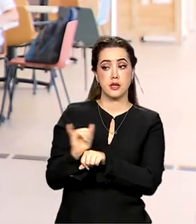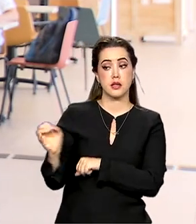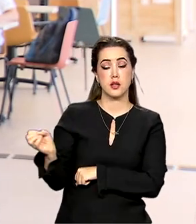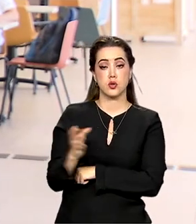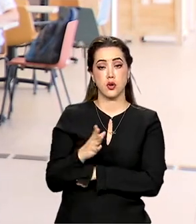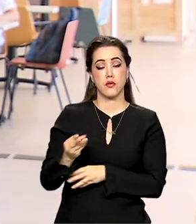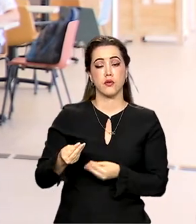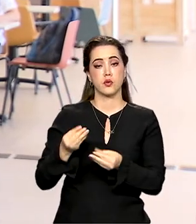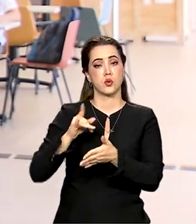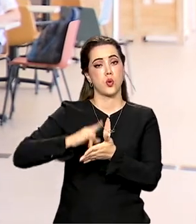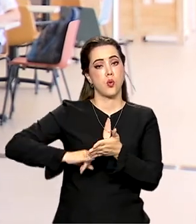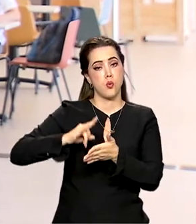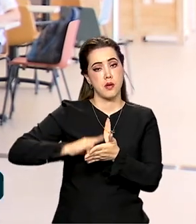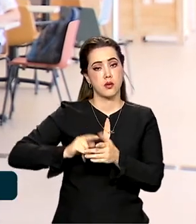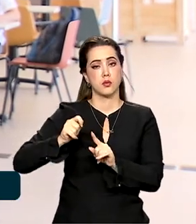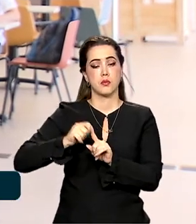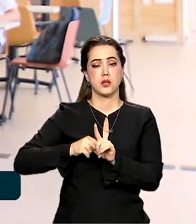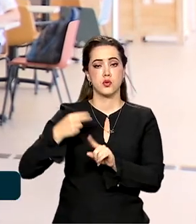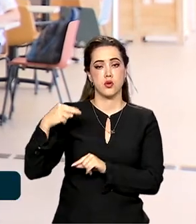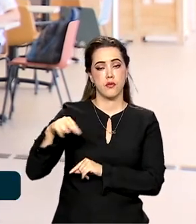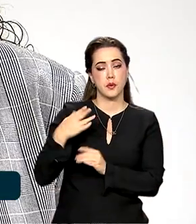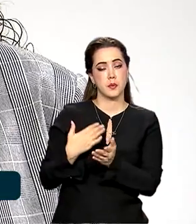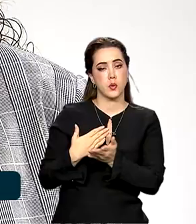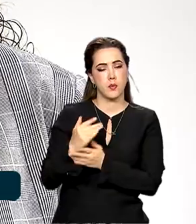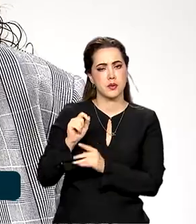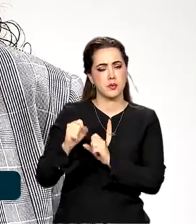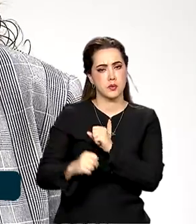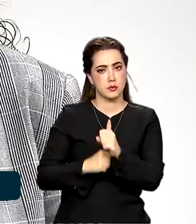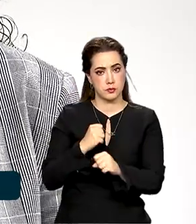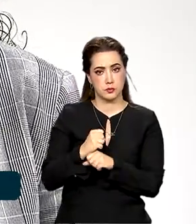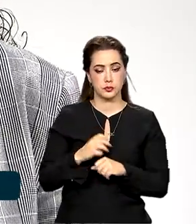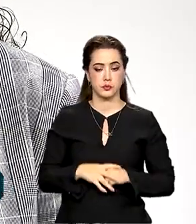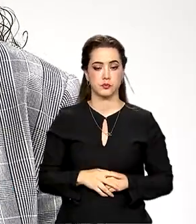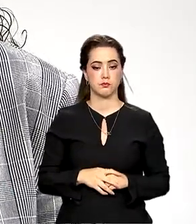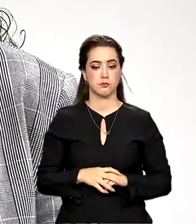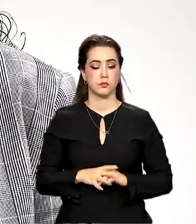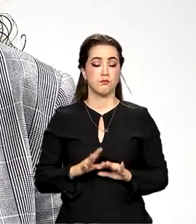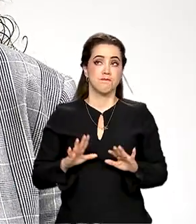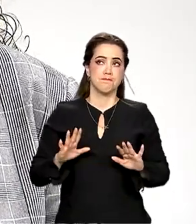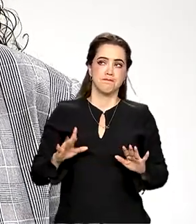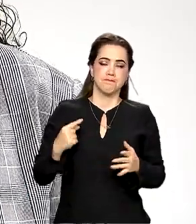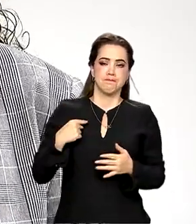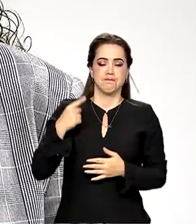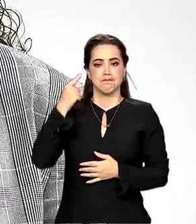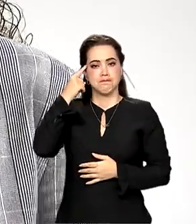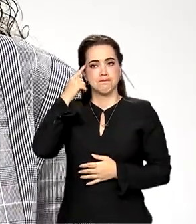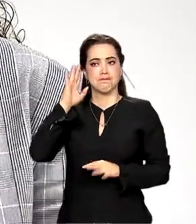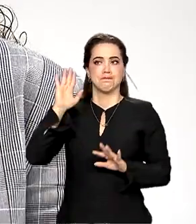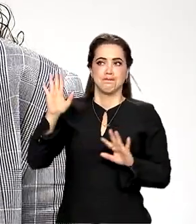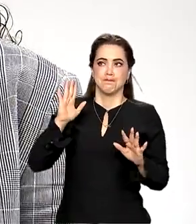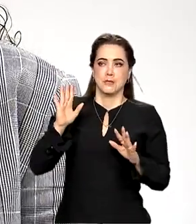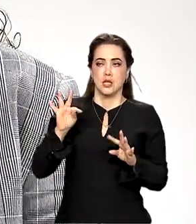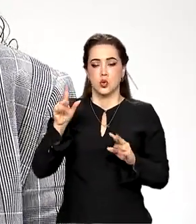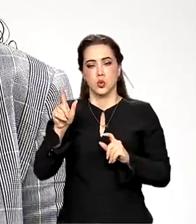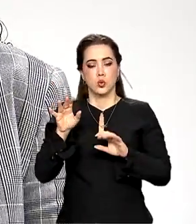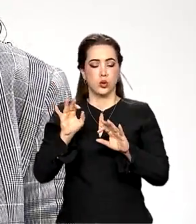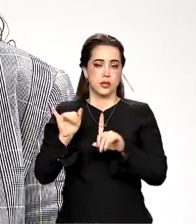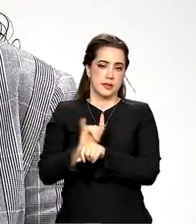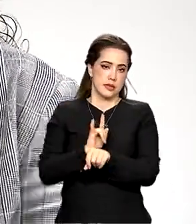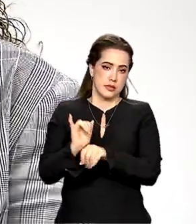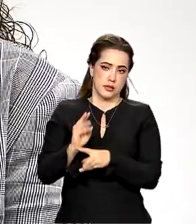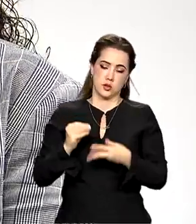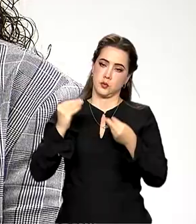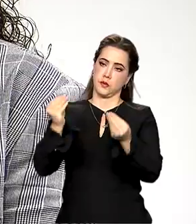em novembro e entra em vigor no ano que vem. Então a gente vai pensar em todas as estratégias para que você possa ter, para o cidadão brasileiro,